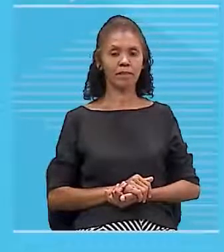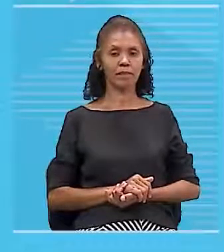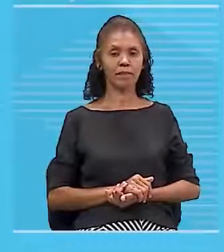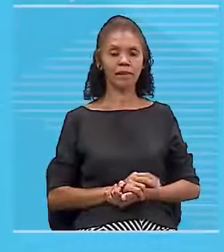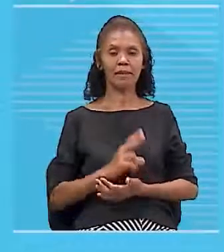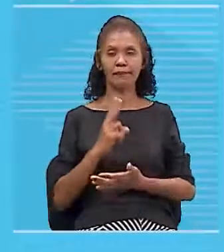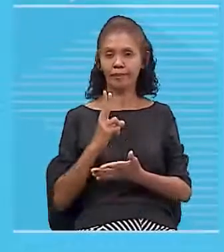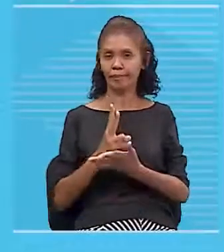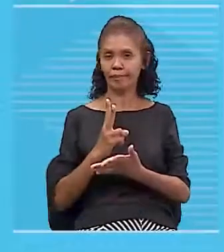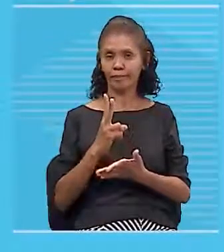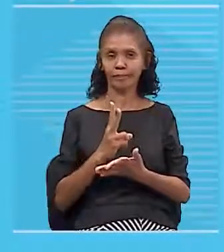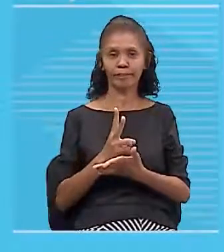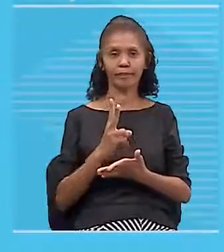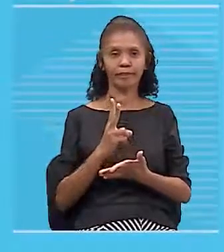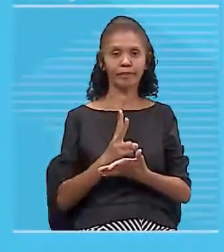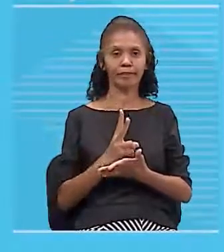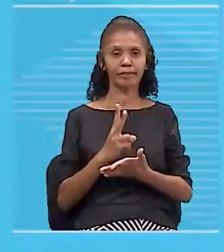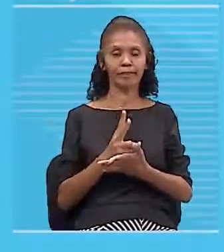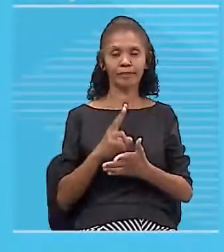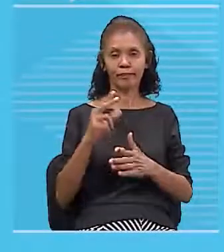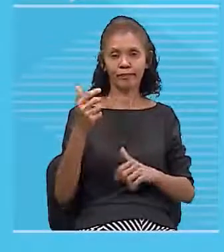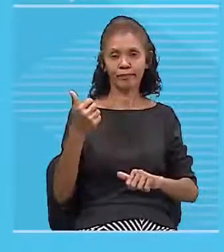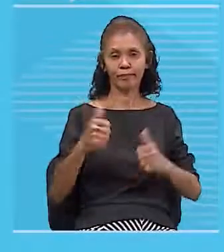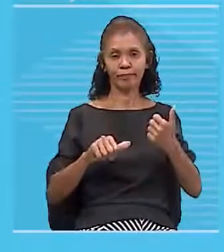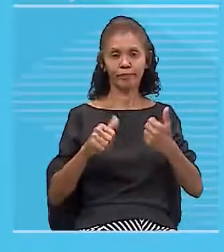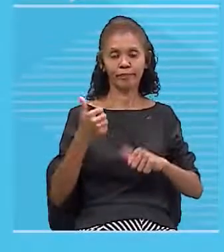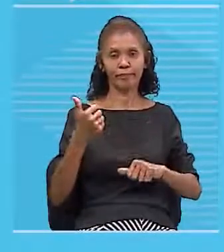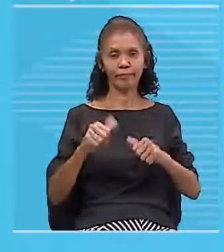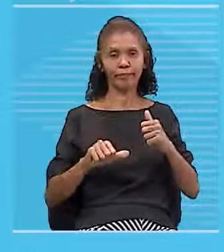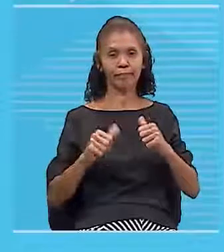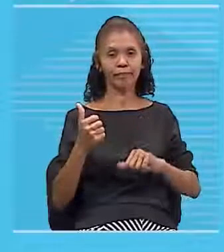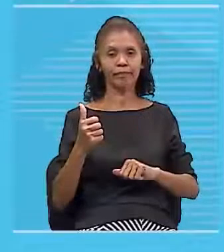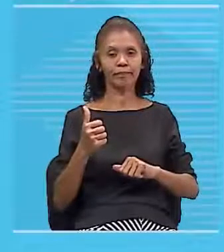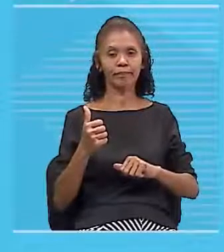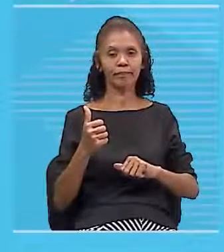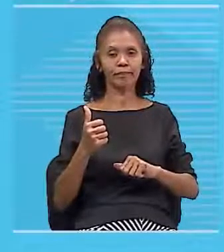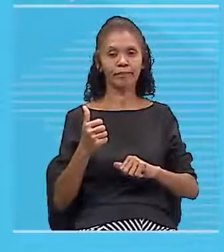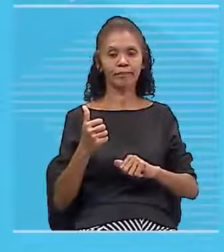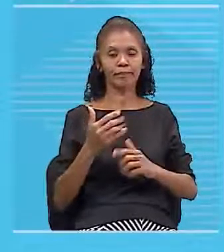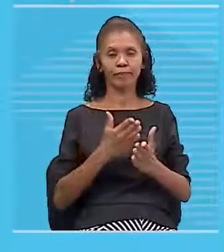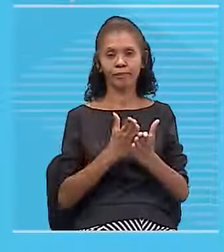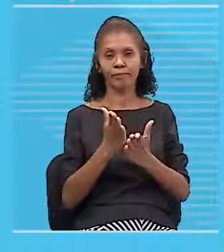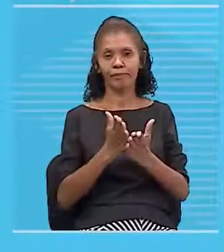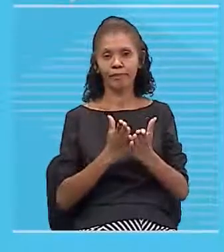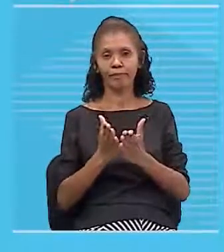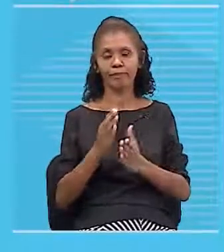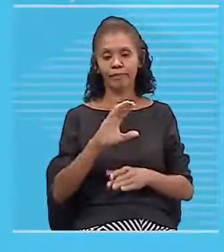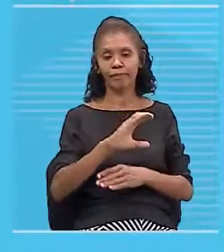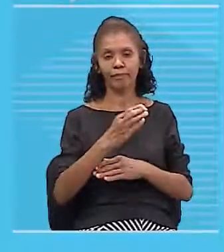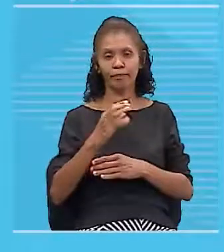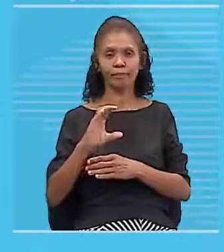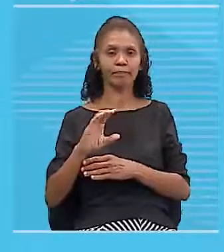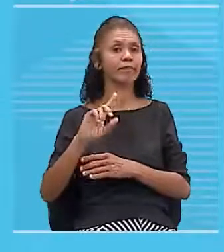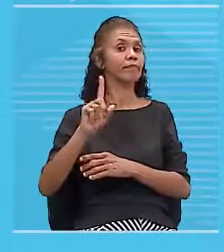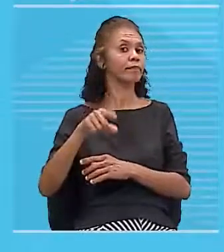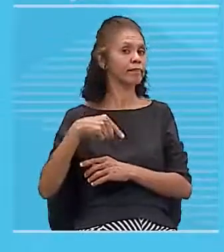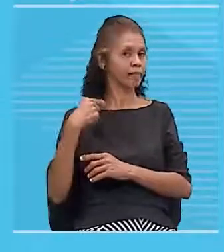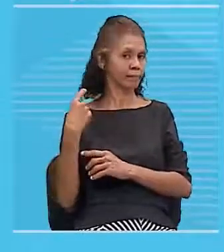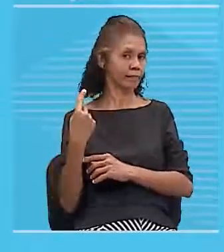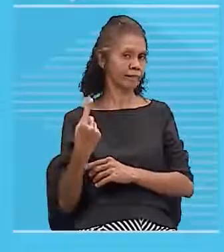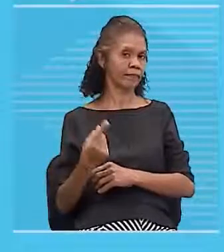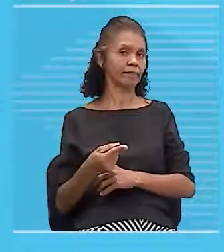sempre, sempre iria analisar o sentido da corrente elétrica e depois,